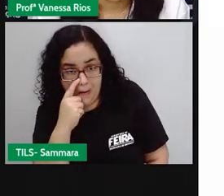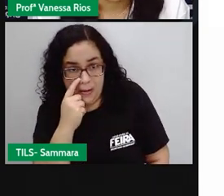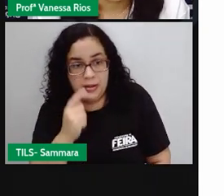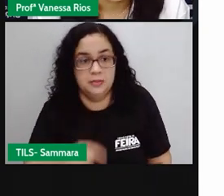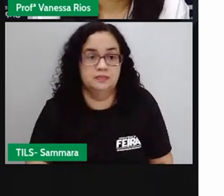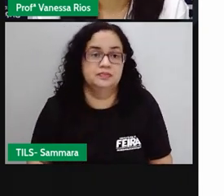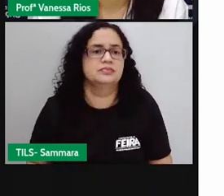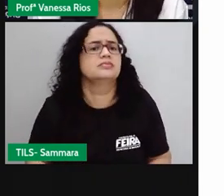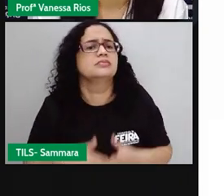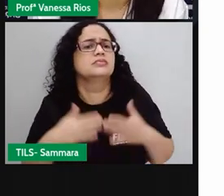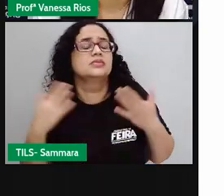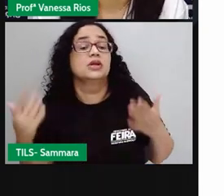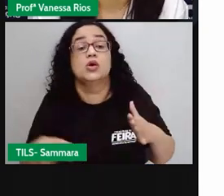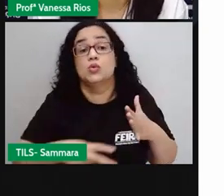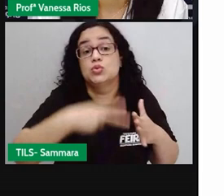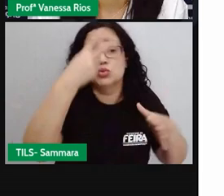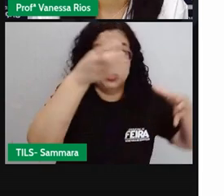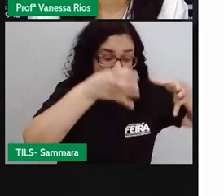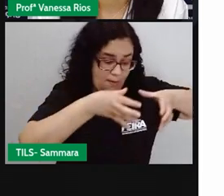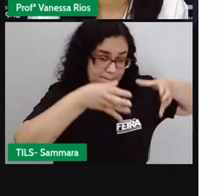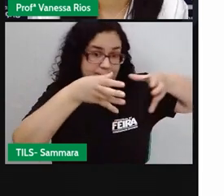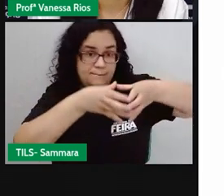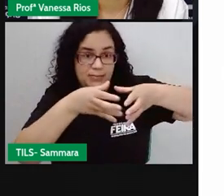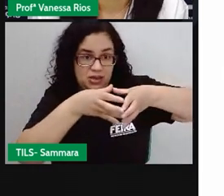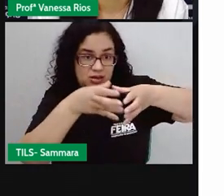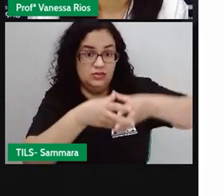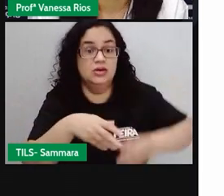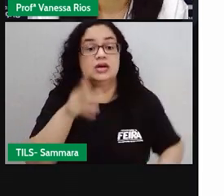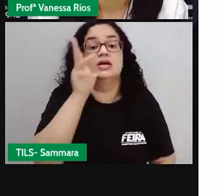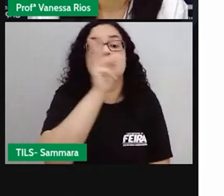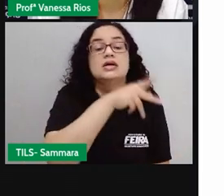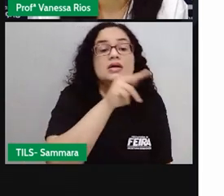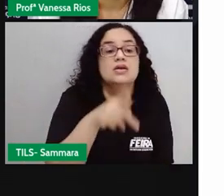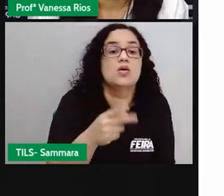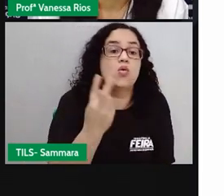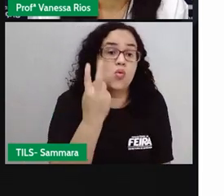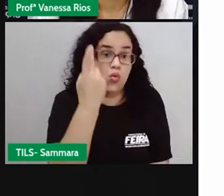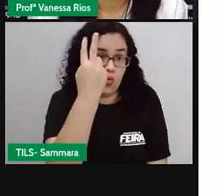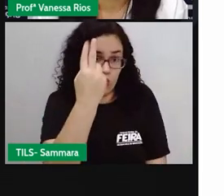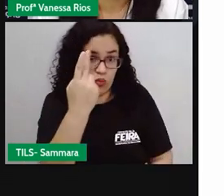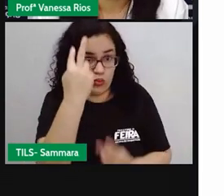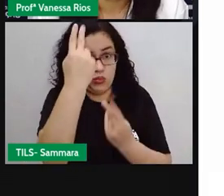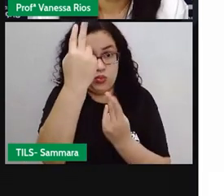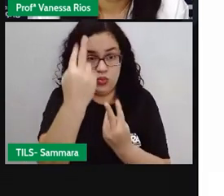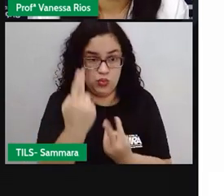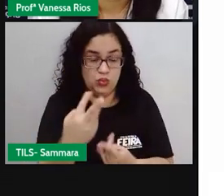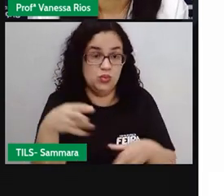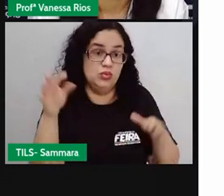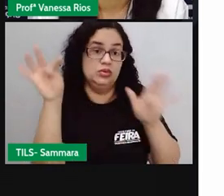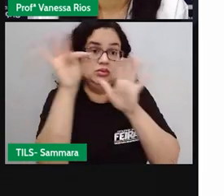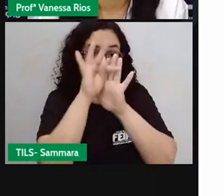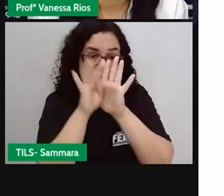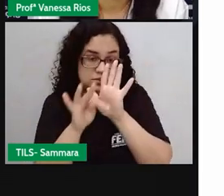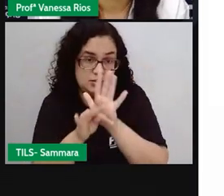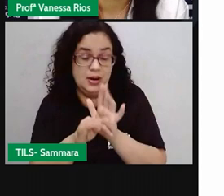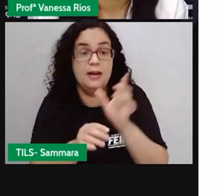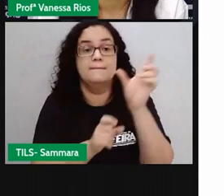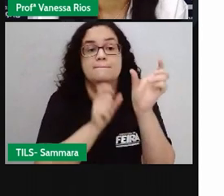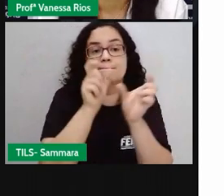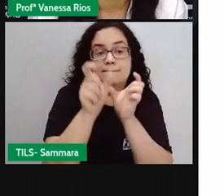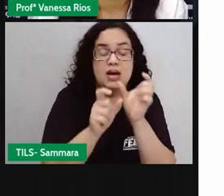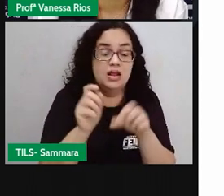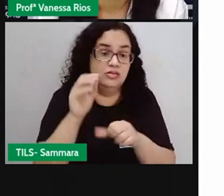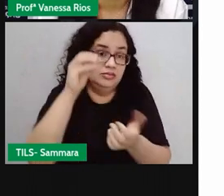bruxa. E aí o segundo parágrafo que a Pró colocou aí é a mesma parte do texto, né? Com as